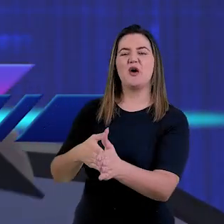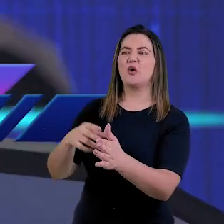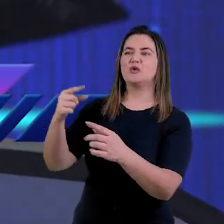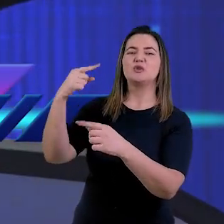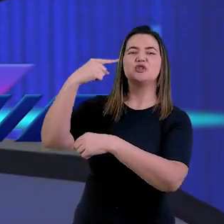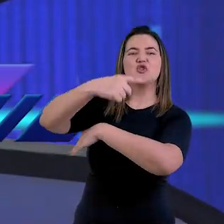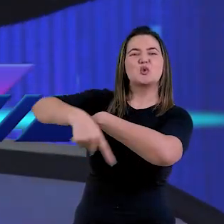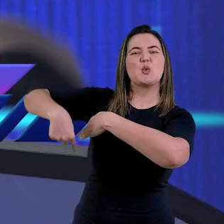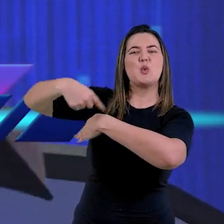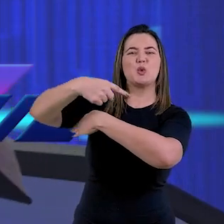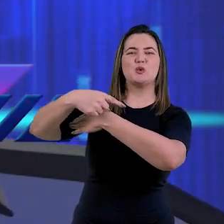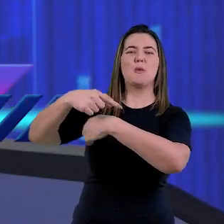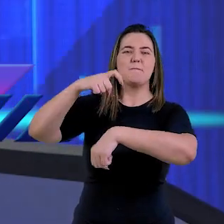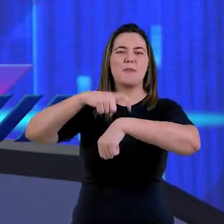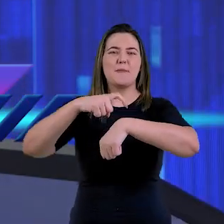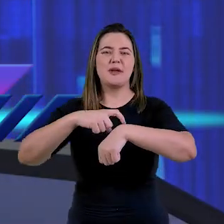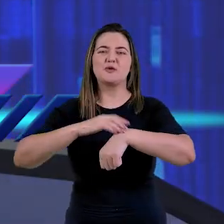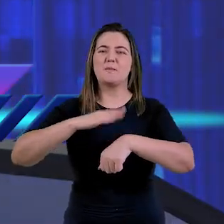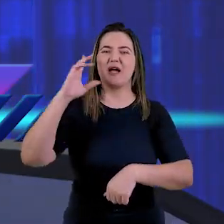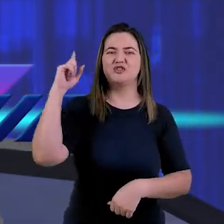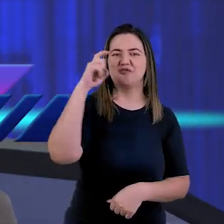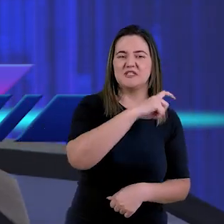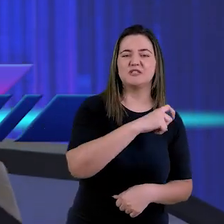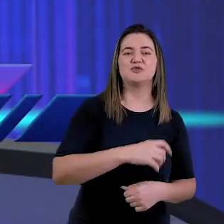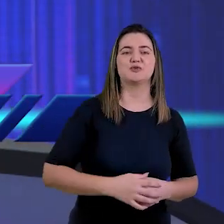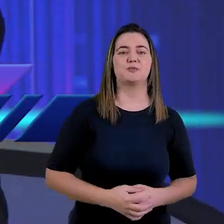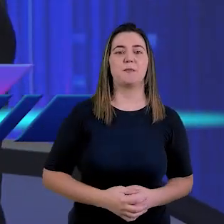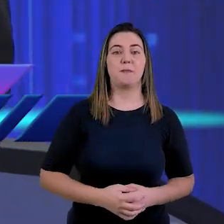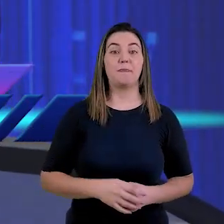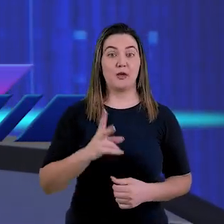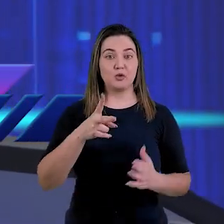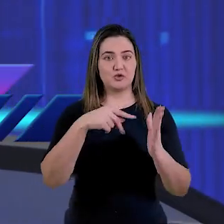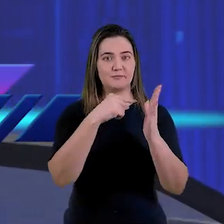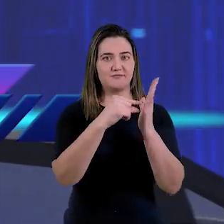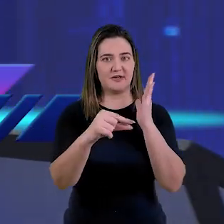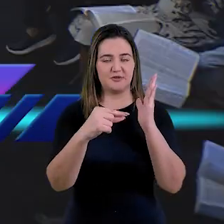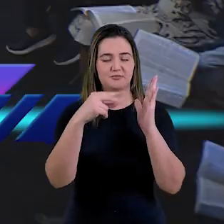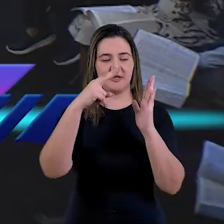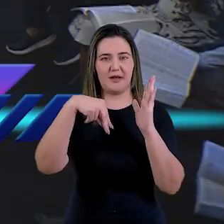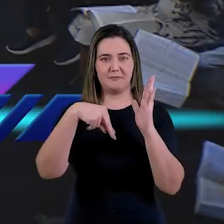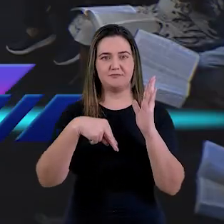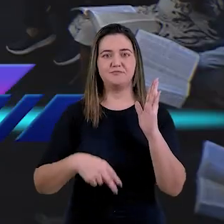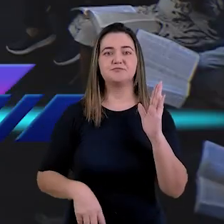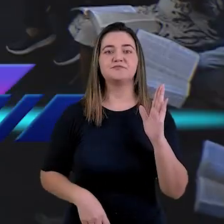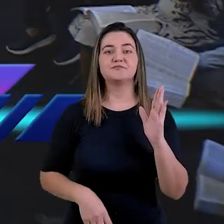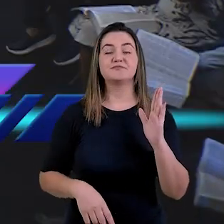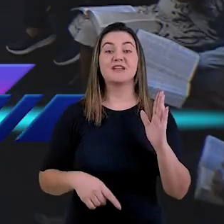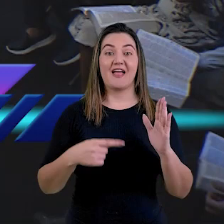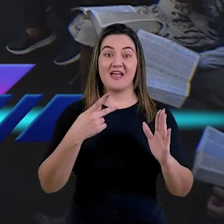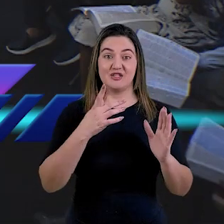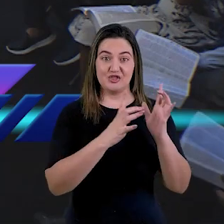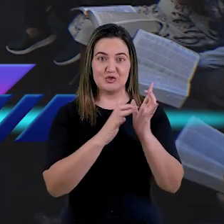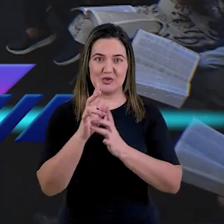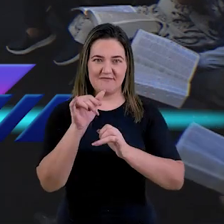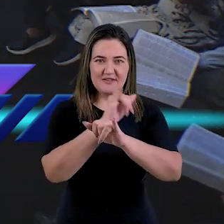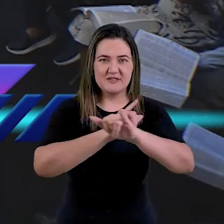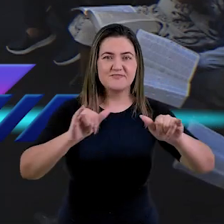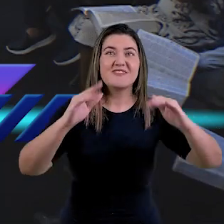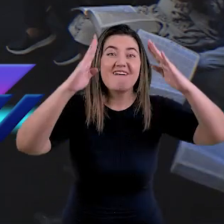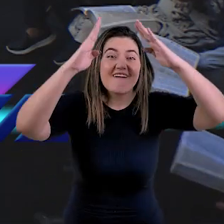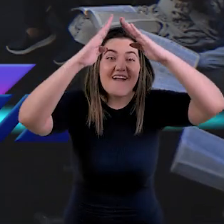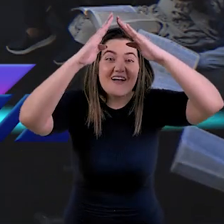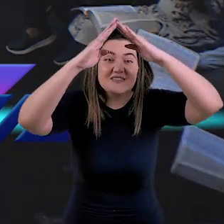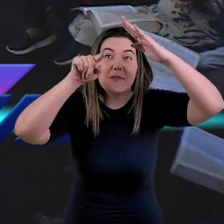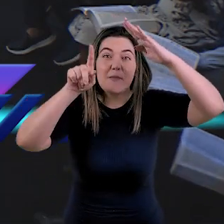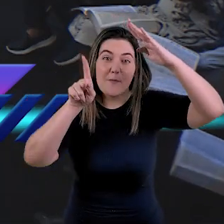o nosso escudo, o nosso auxílio nos momentos mais difíceis. Mas continua dizendo o verso bíblico, na casa de meu pai